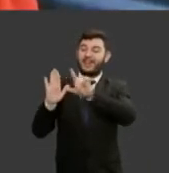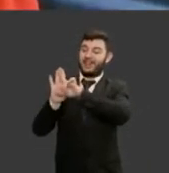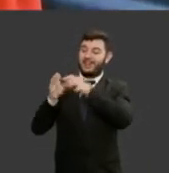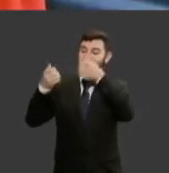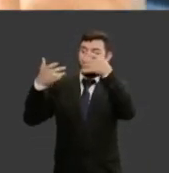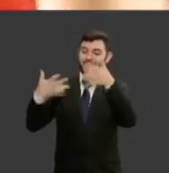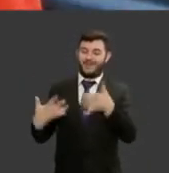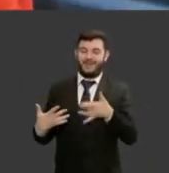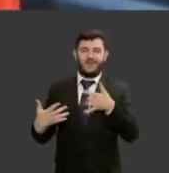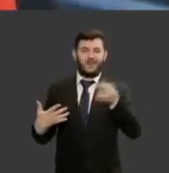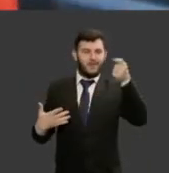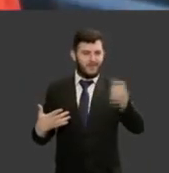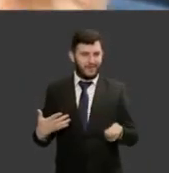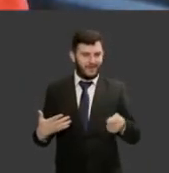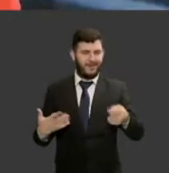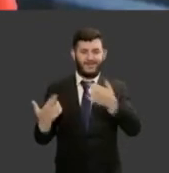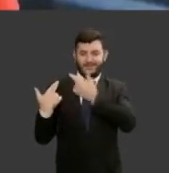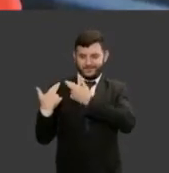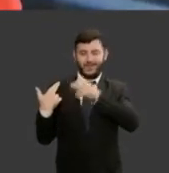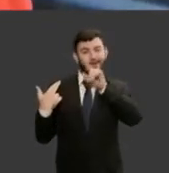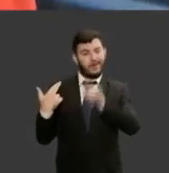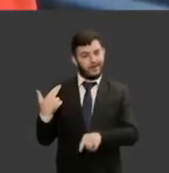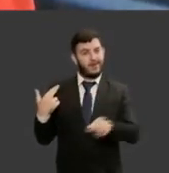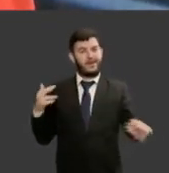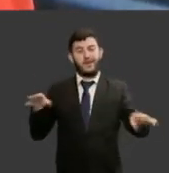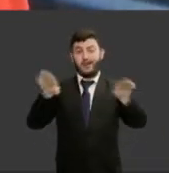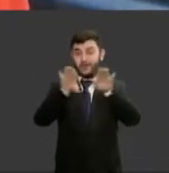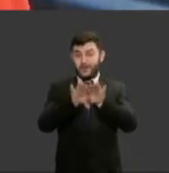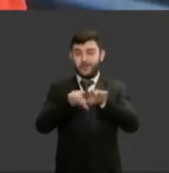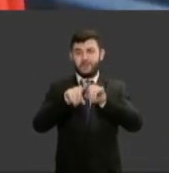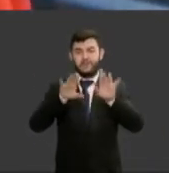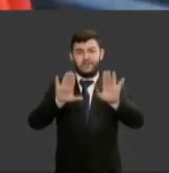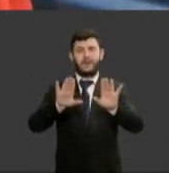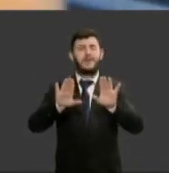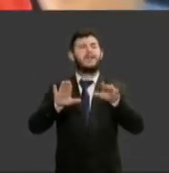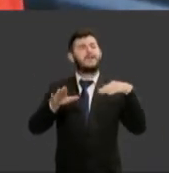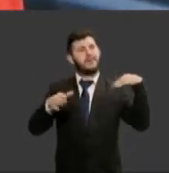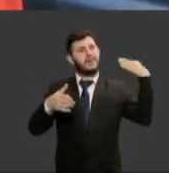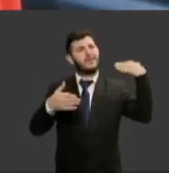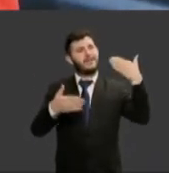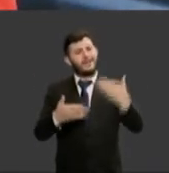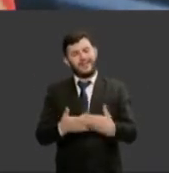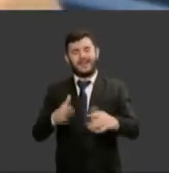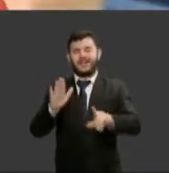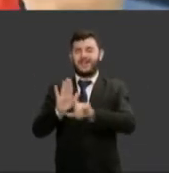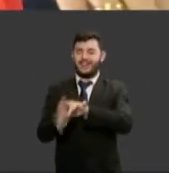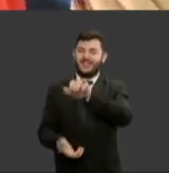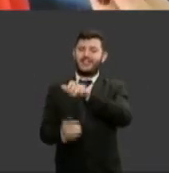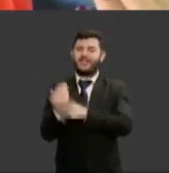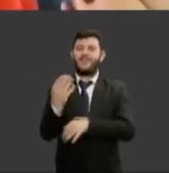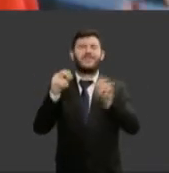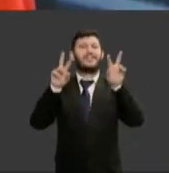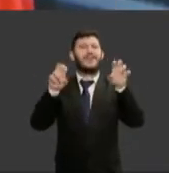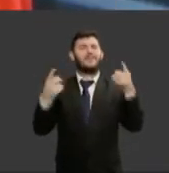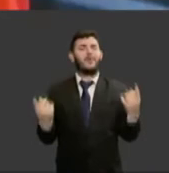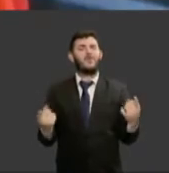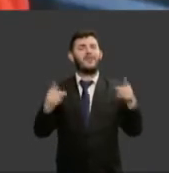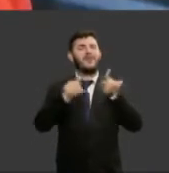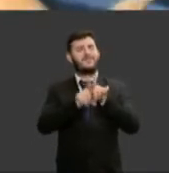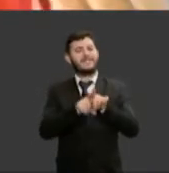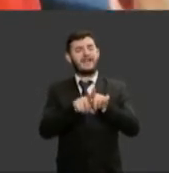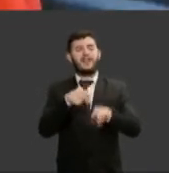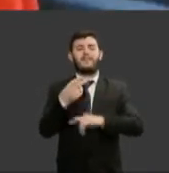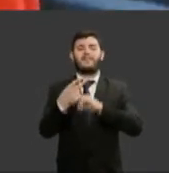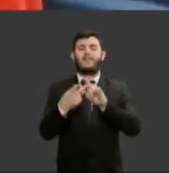cá leis importantes também efetivaram os nossos direitos no país e aqui vamos lembrar da lei da união estável vamos lembrar ainda da lei que